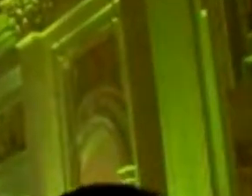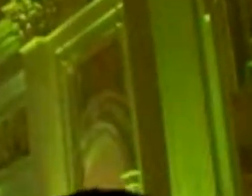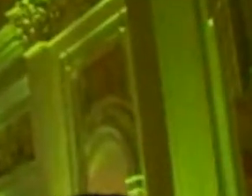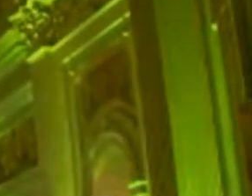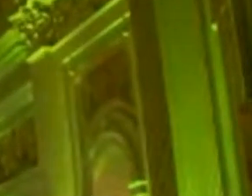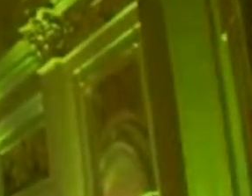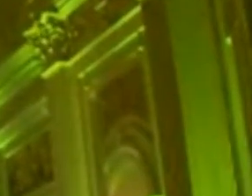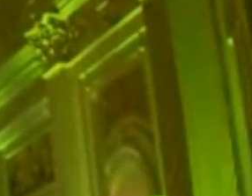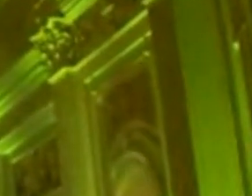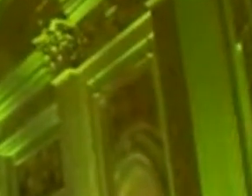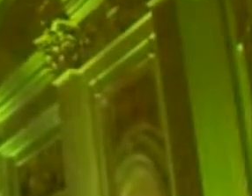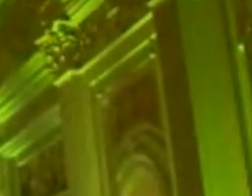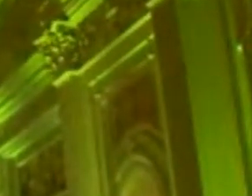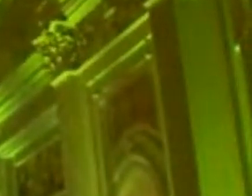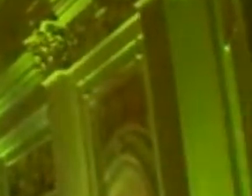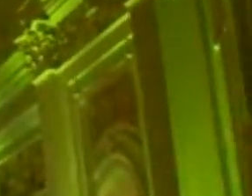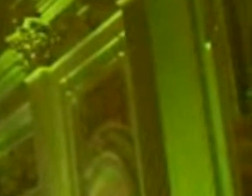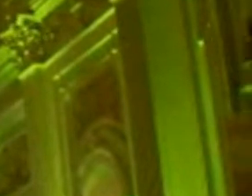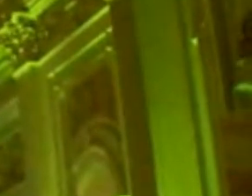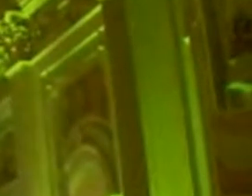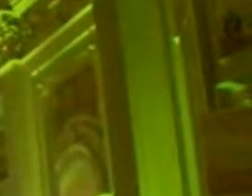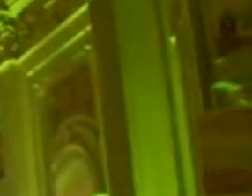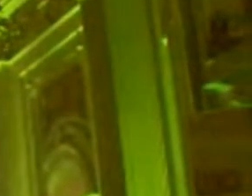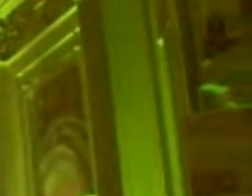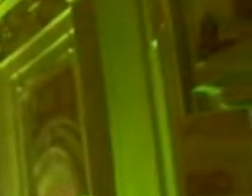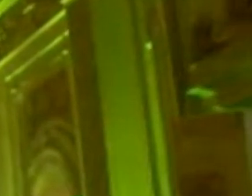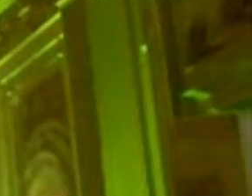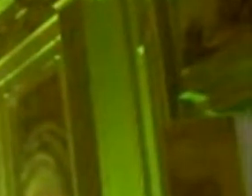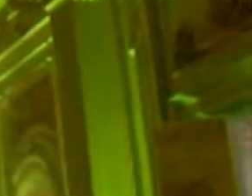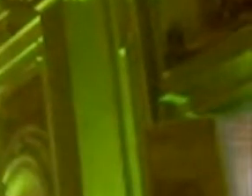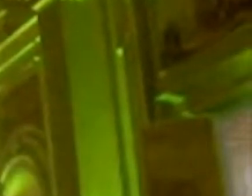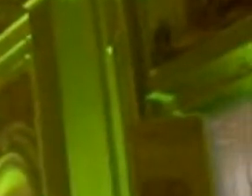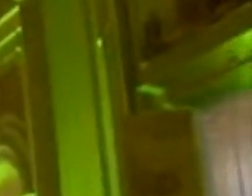vou pedir costela também todos os deputados antes de qualquer coisa então vem para cá